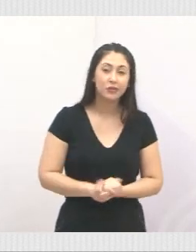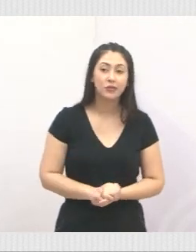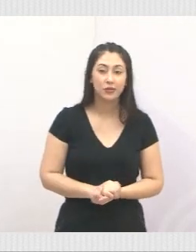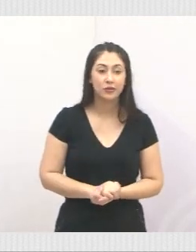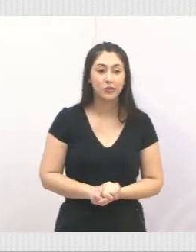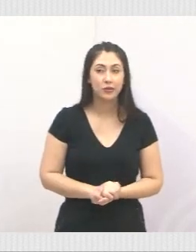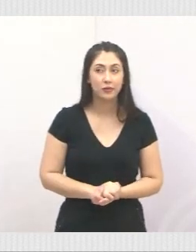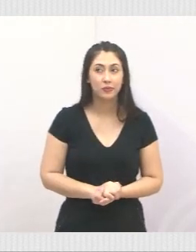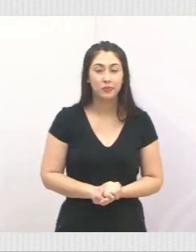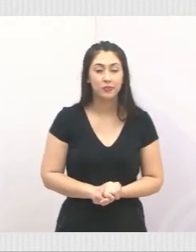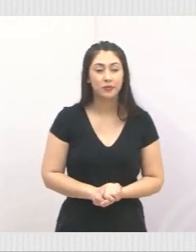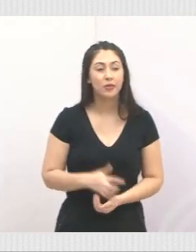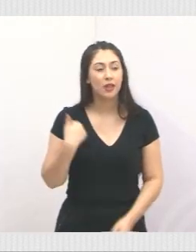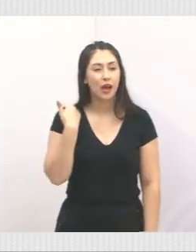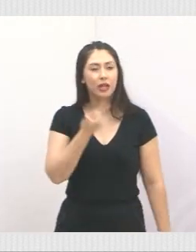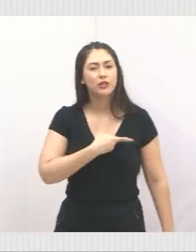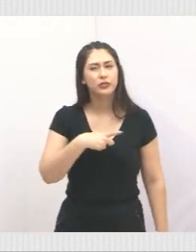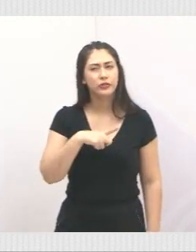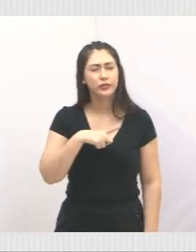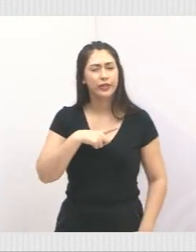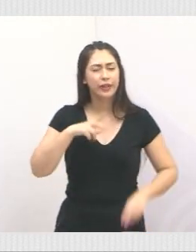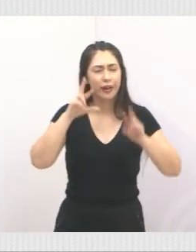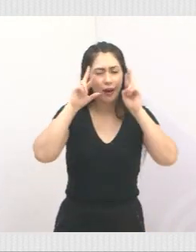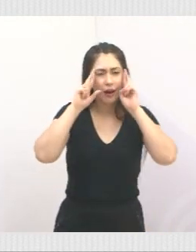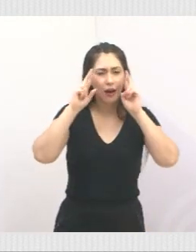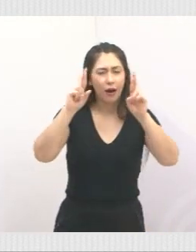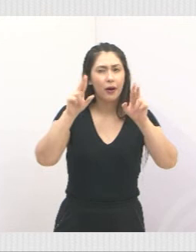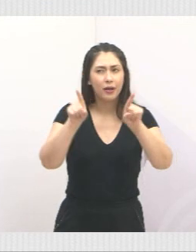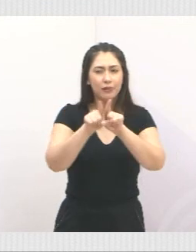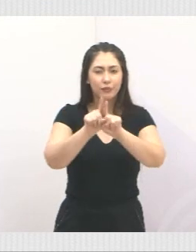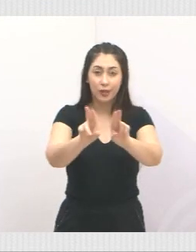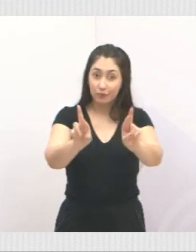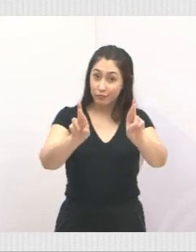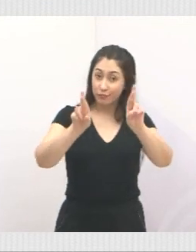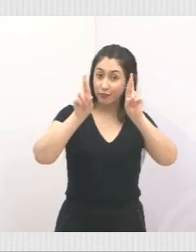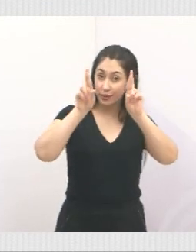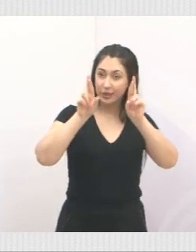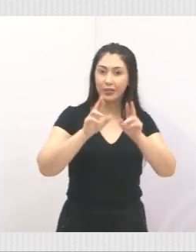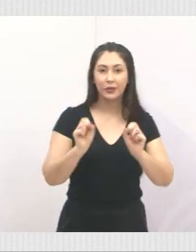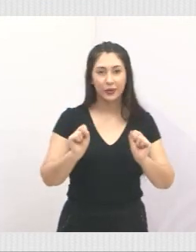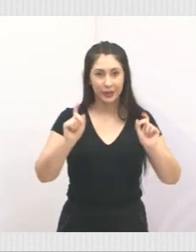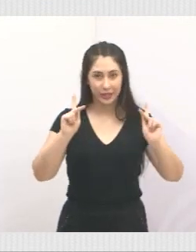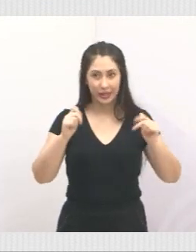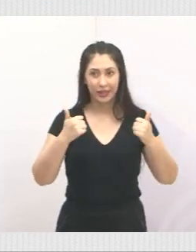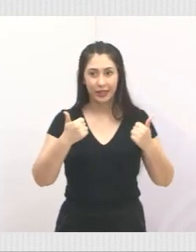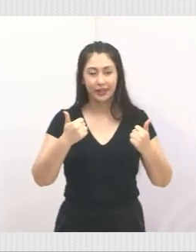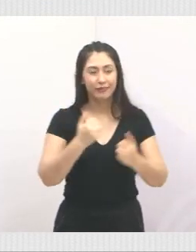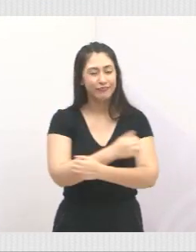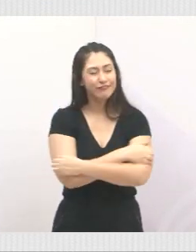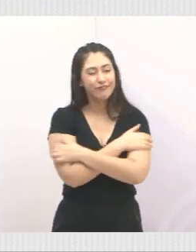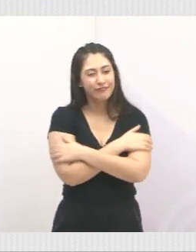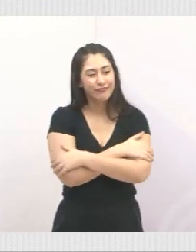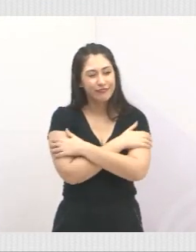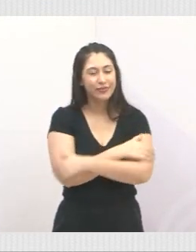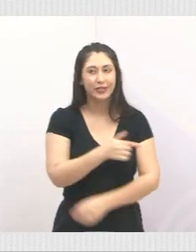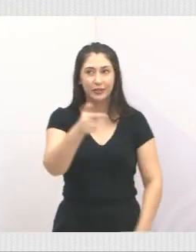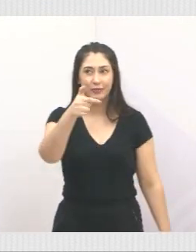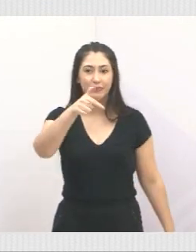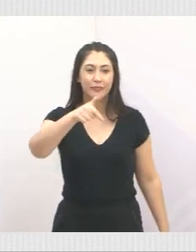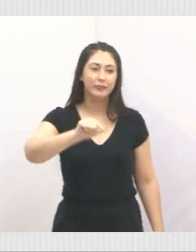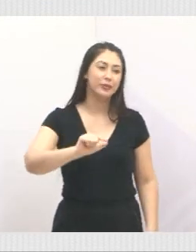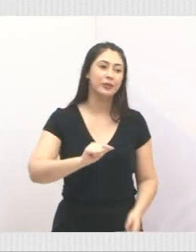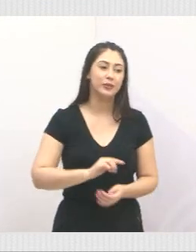a gente tenha o respeito e seja respeitado. Está bom? Grande abraço a todos. Pode